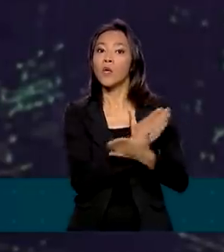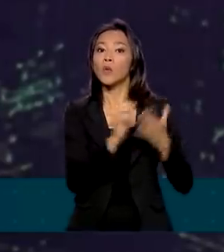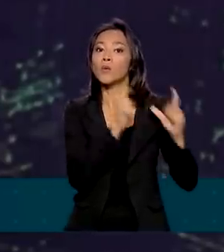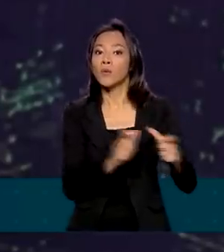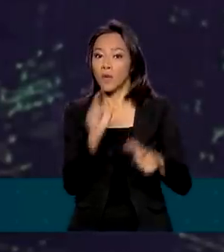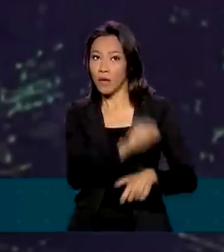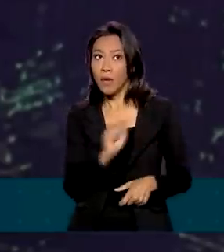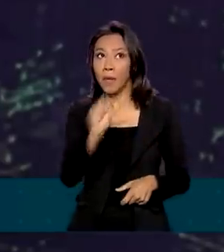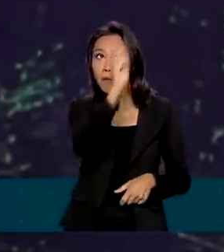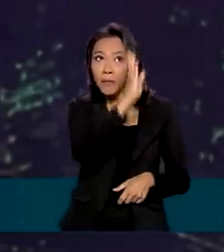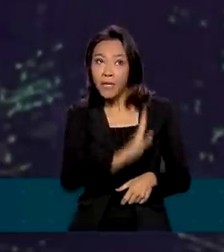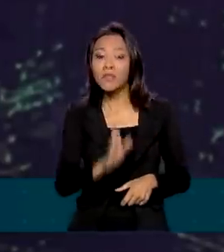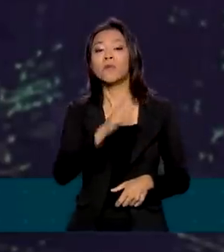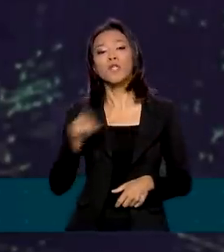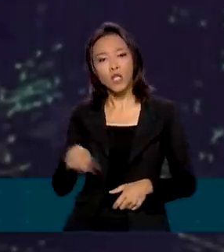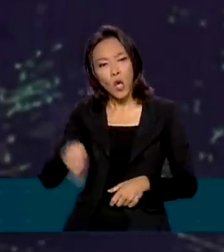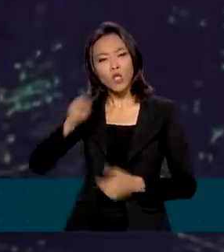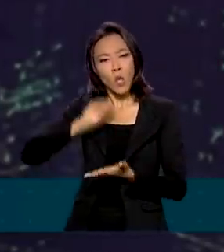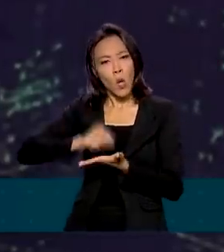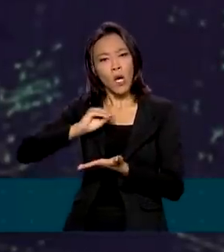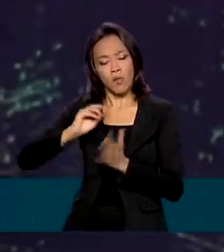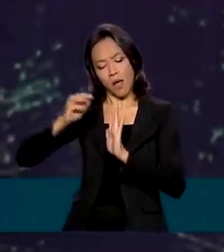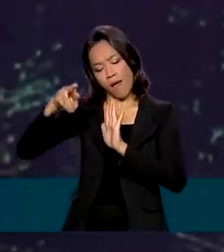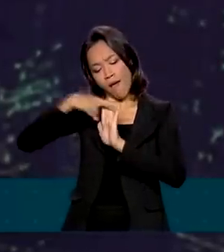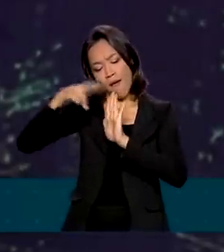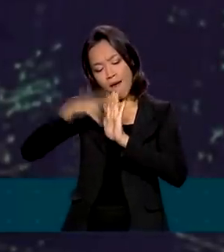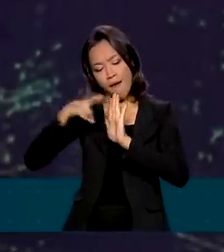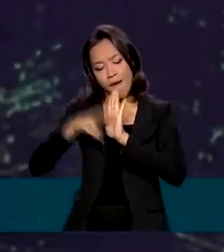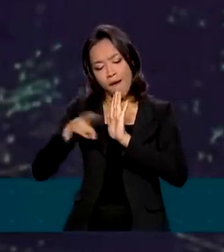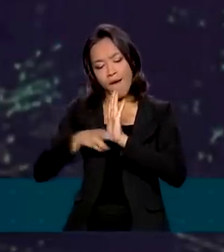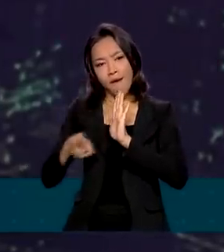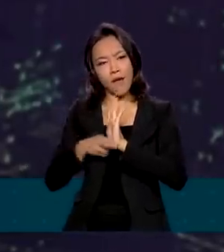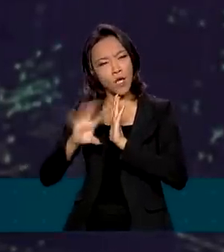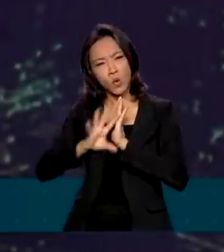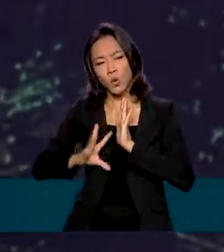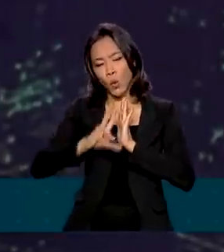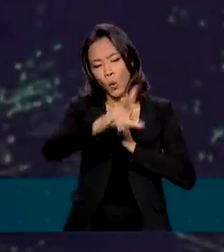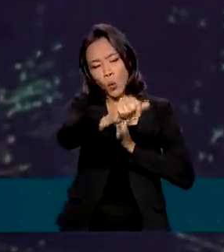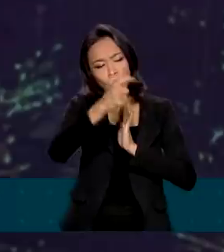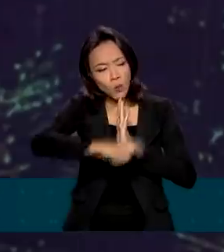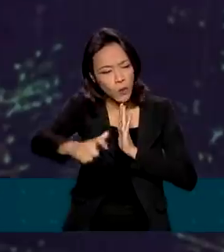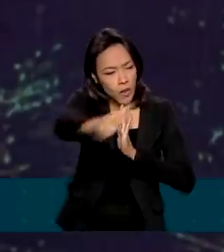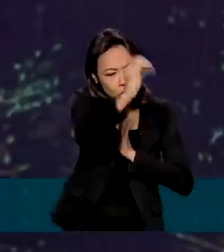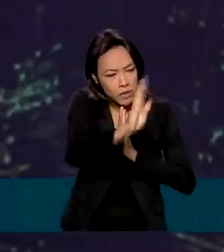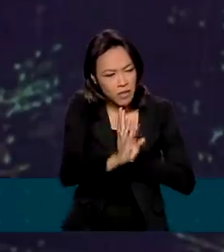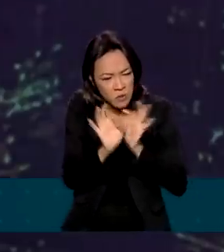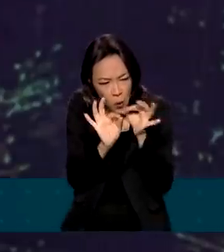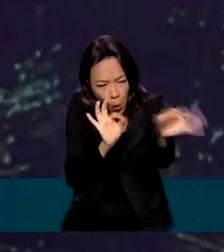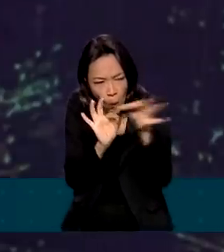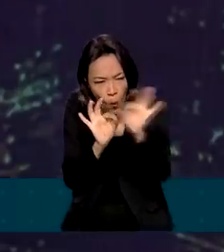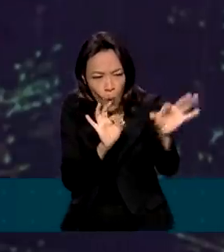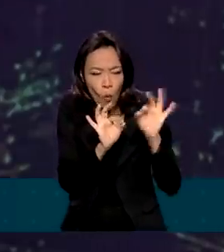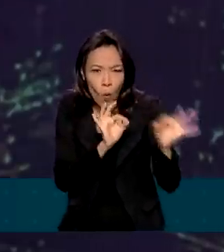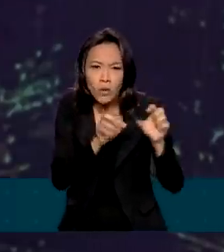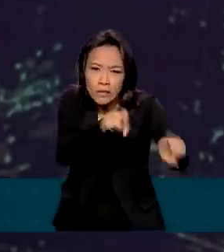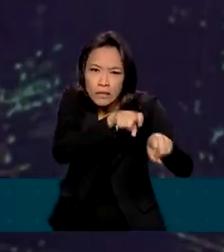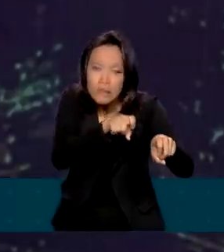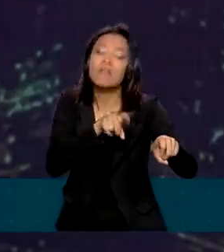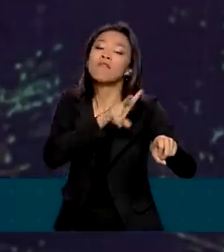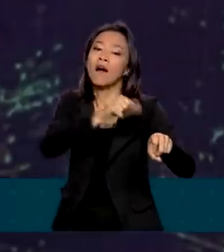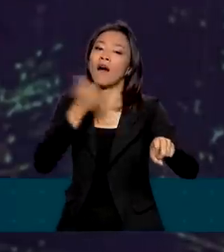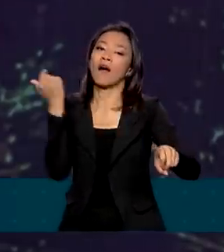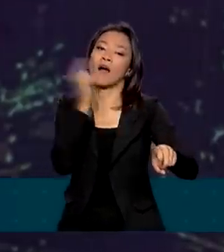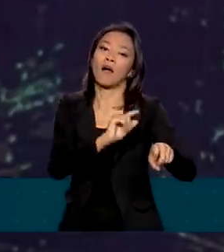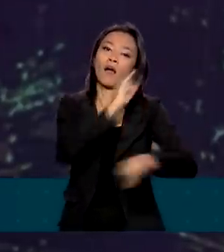no leilão. Várias obrigações, todos os locais do Brasil, as pequenas vilas, todos eles receberão internet,